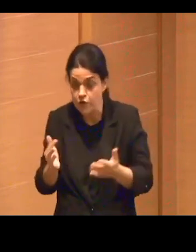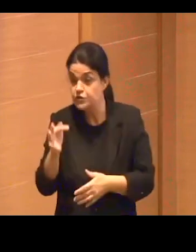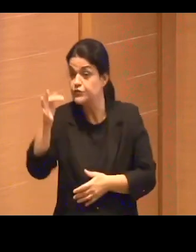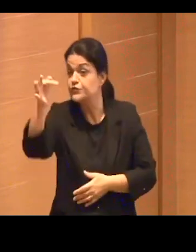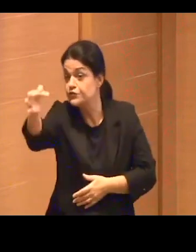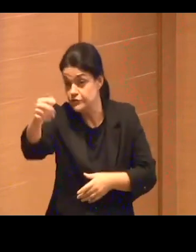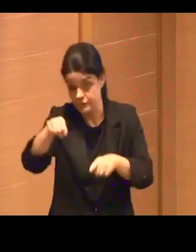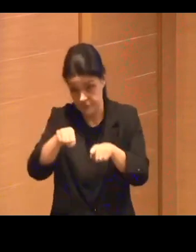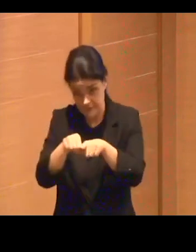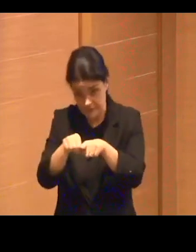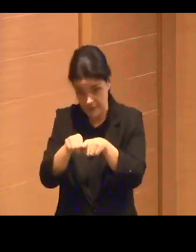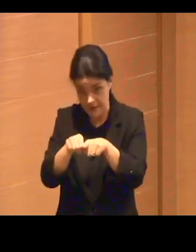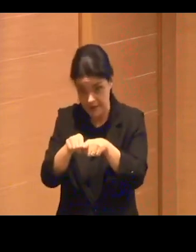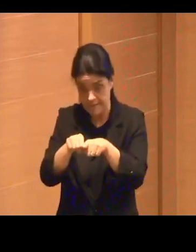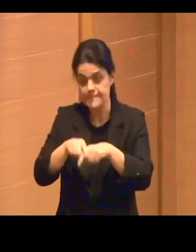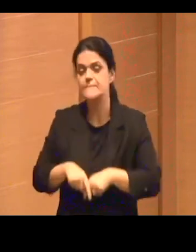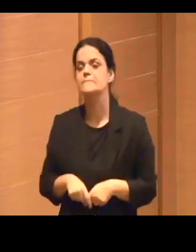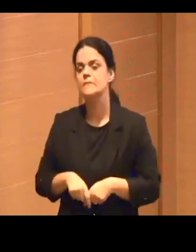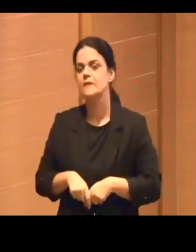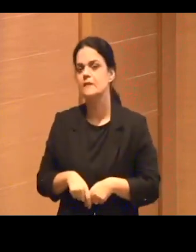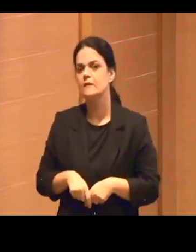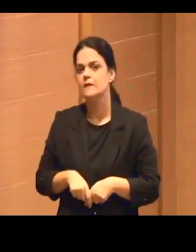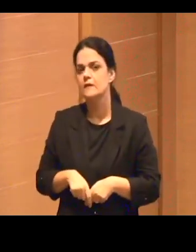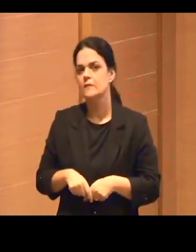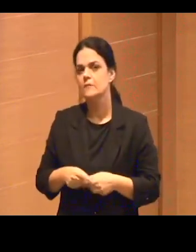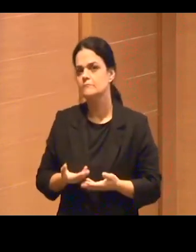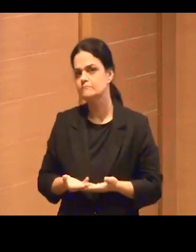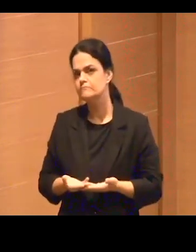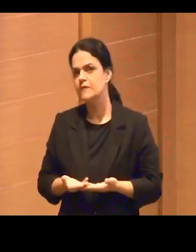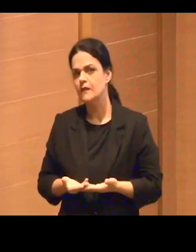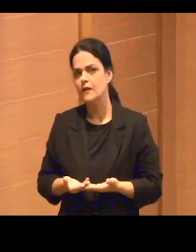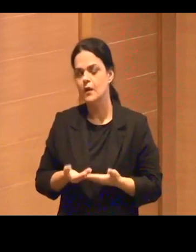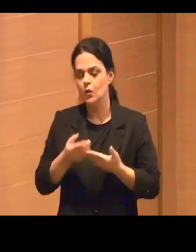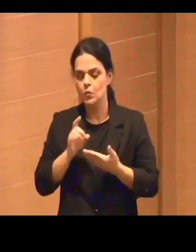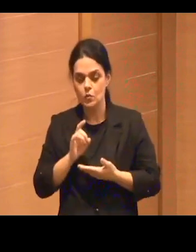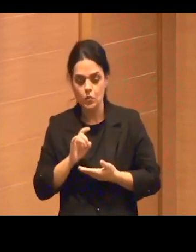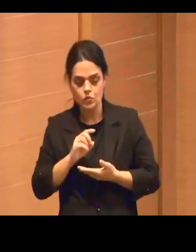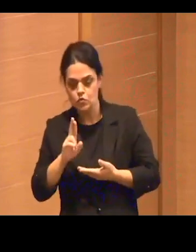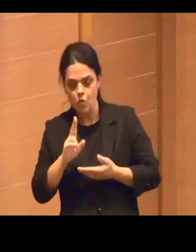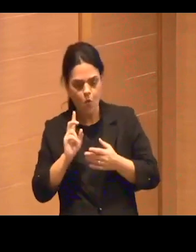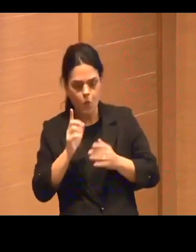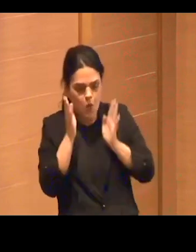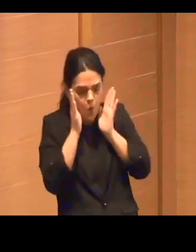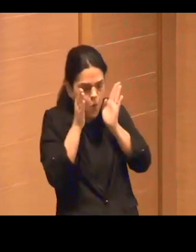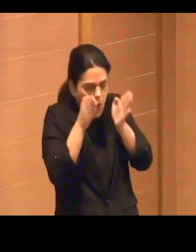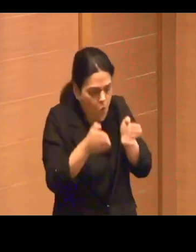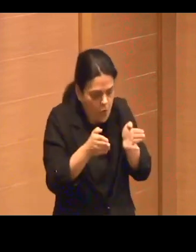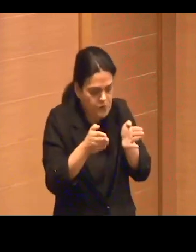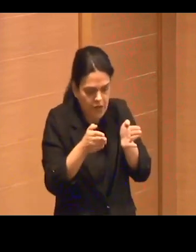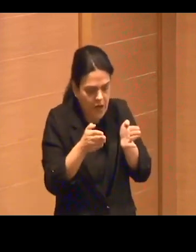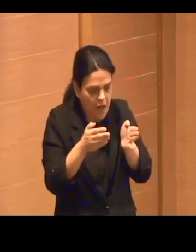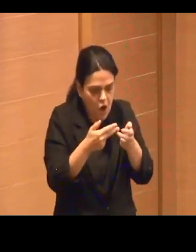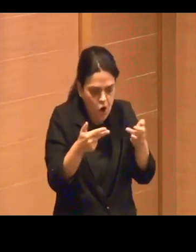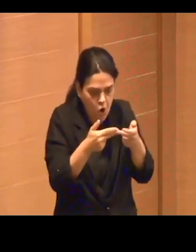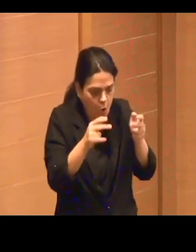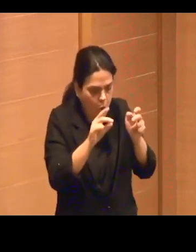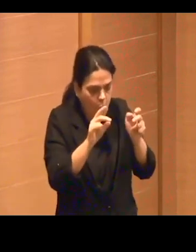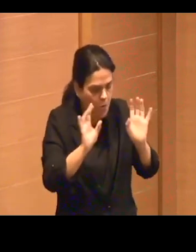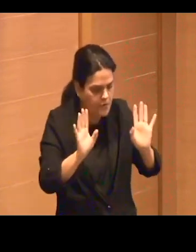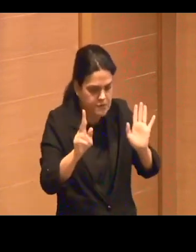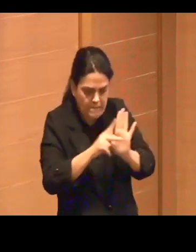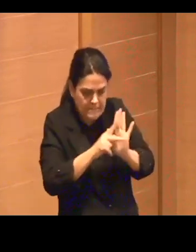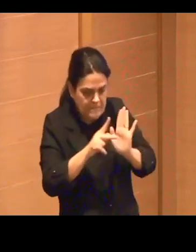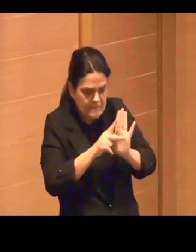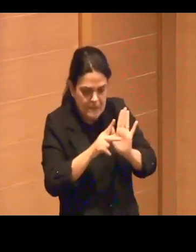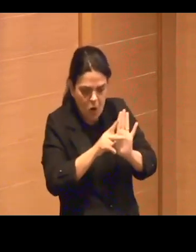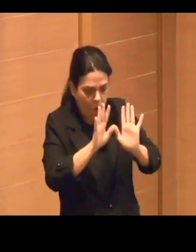em vez de me concentrar mais em alguns aspectos específicos, que talvez possam ser